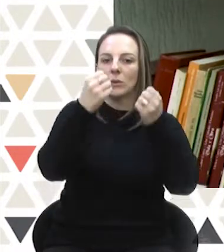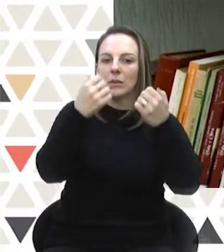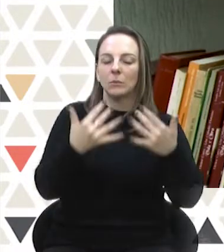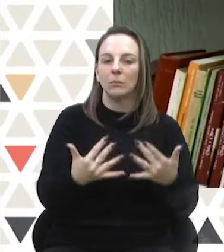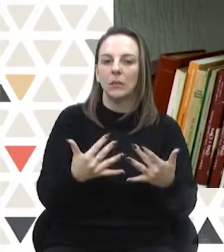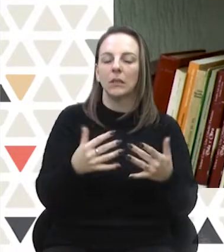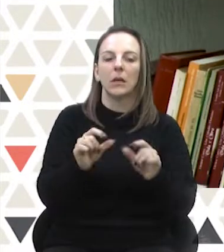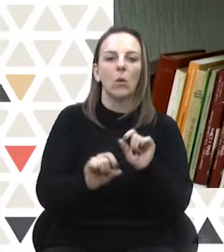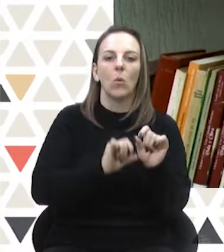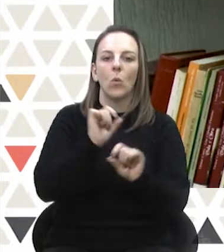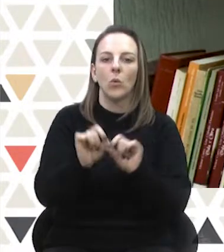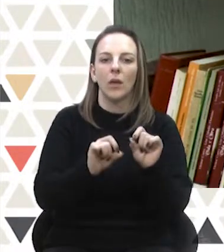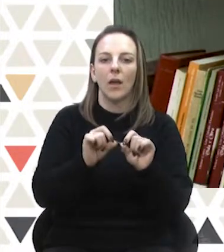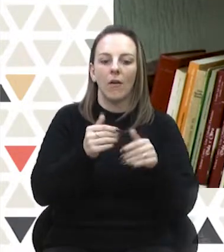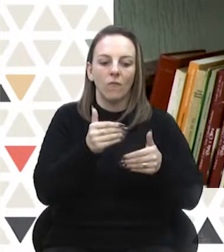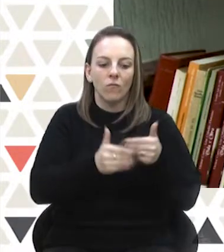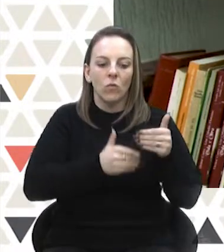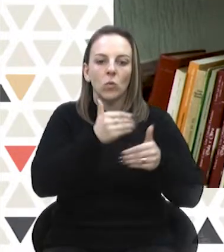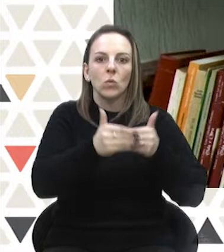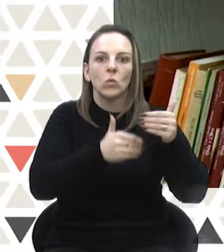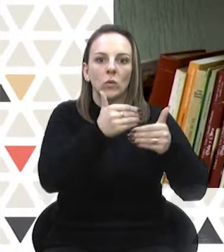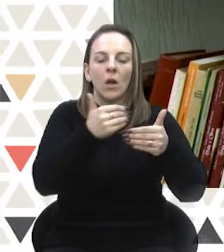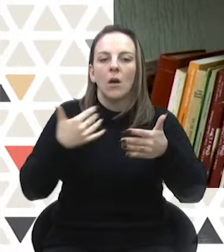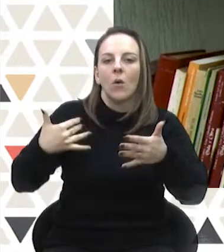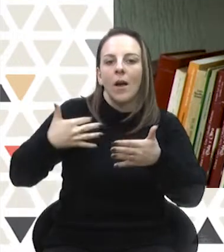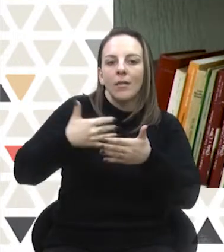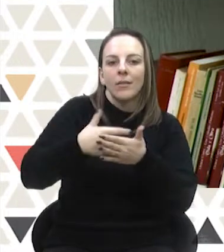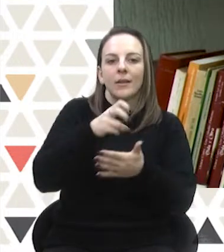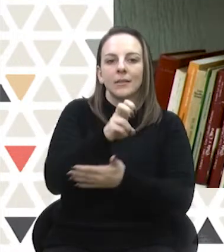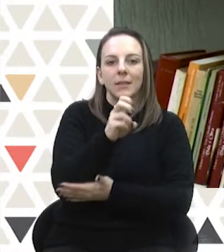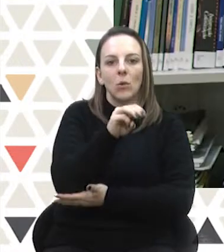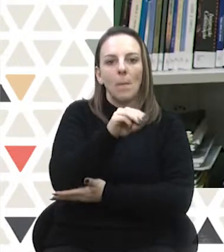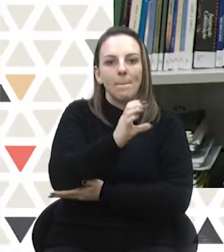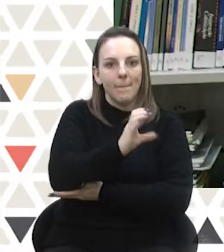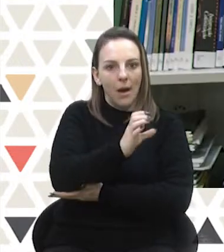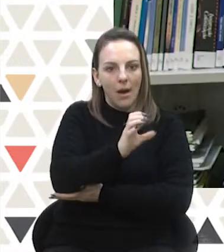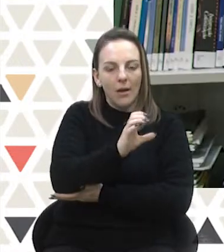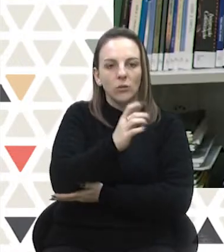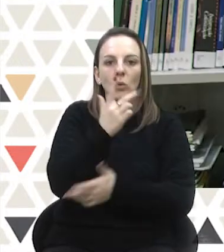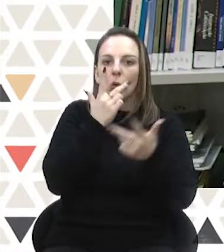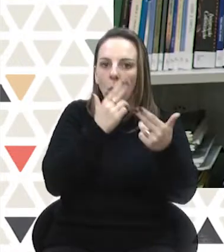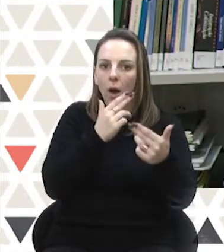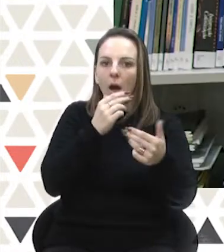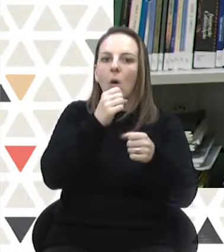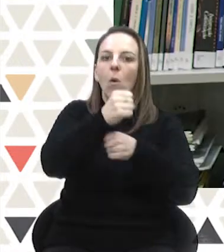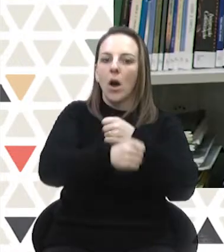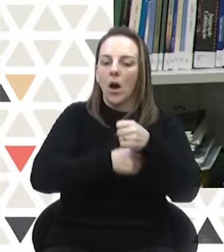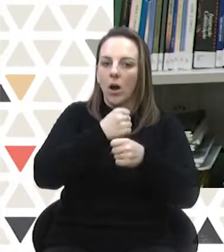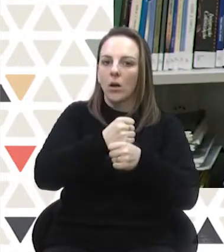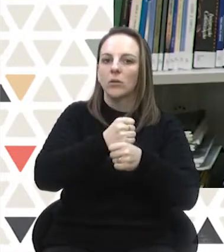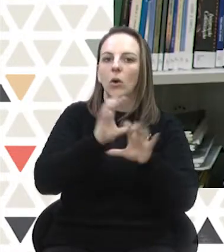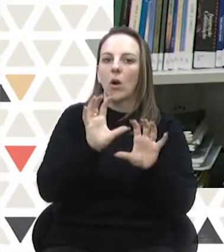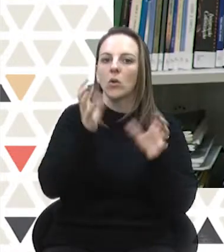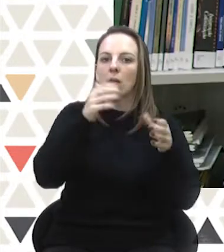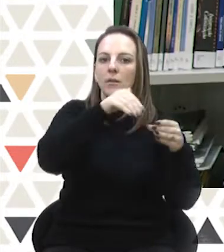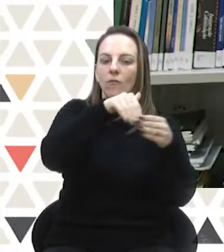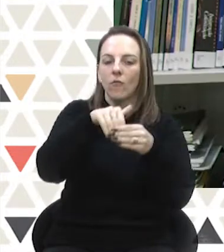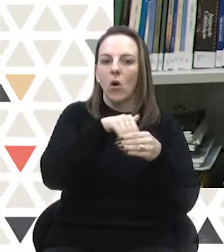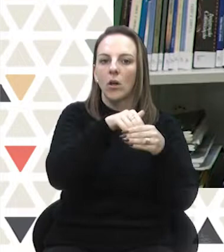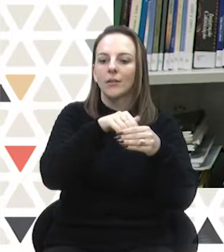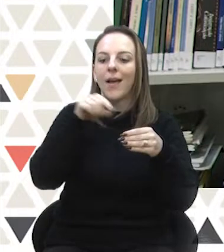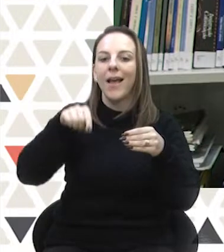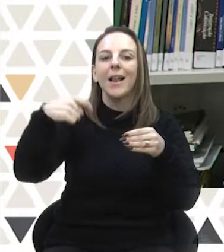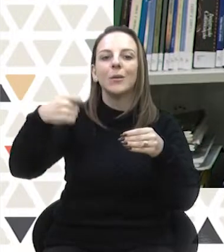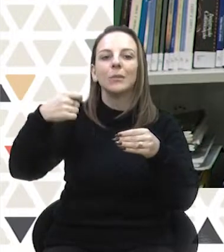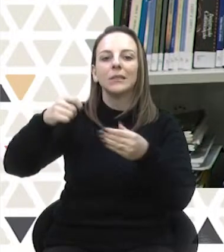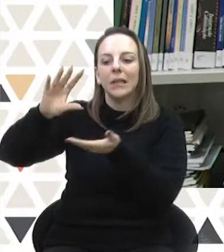basicamente, a função de que até 5 de março do ano das eleições, o Tribunal Superior Eleitoral